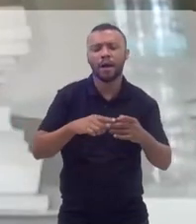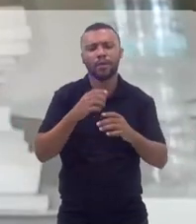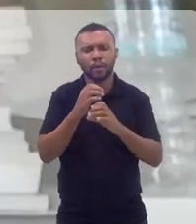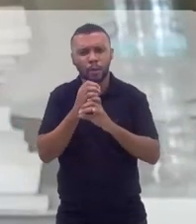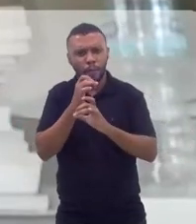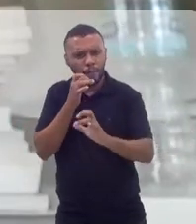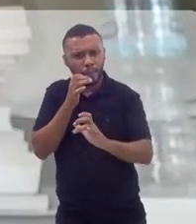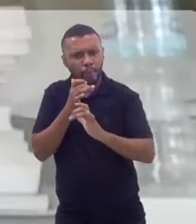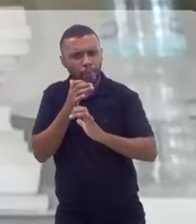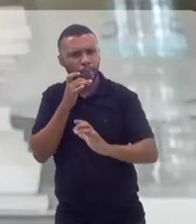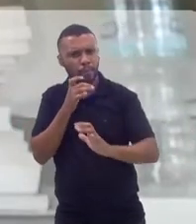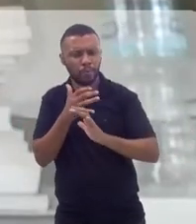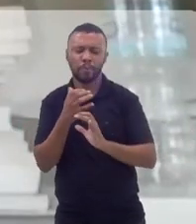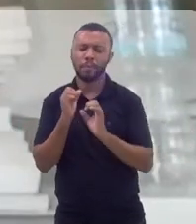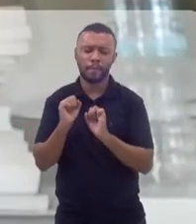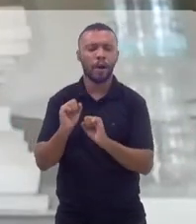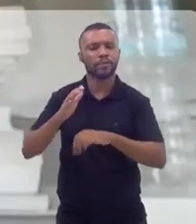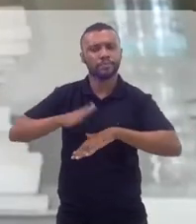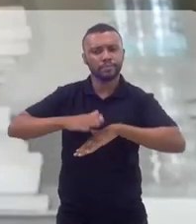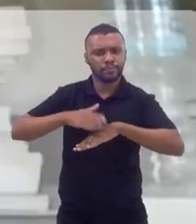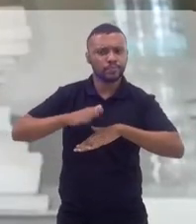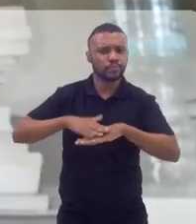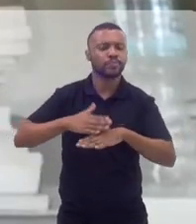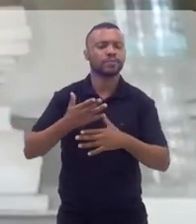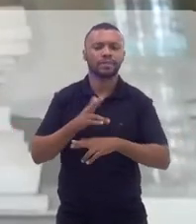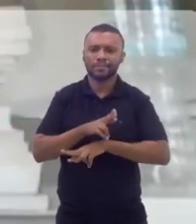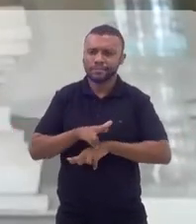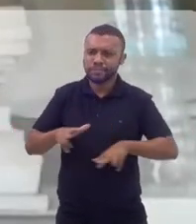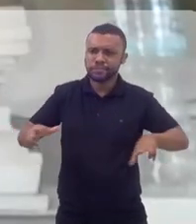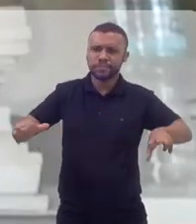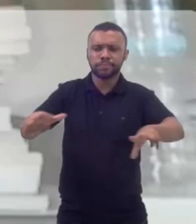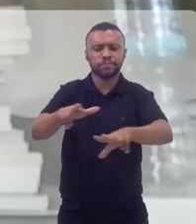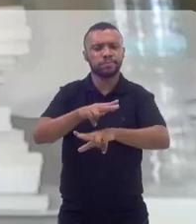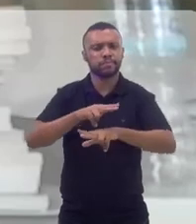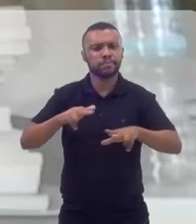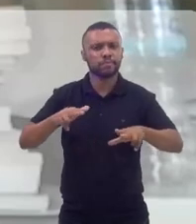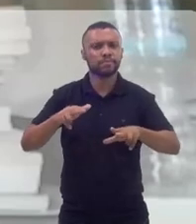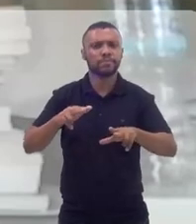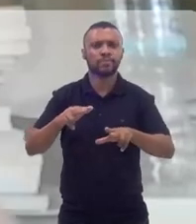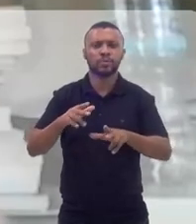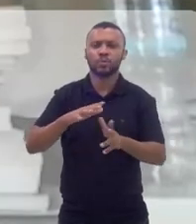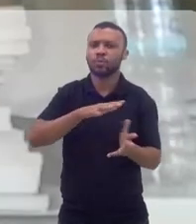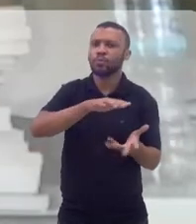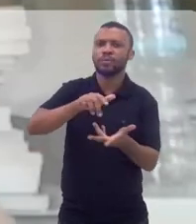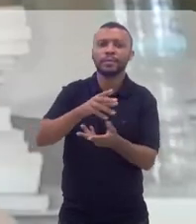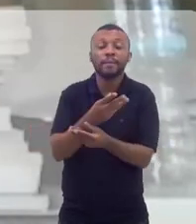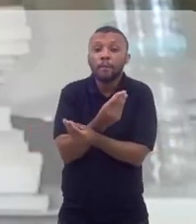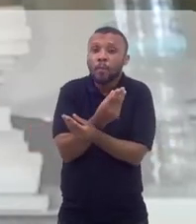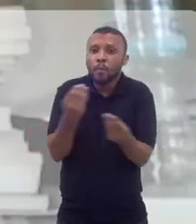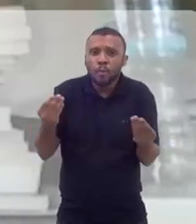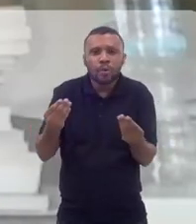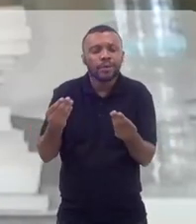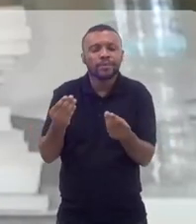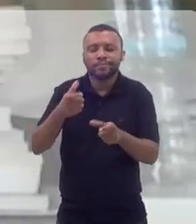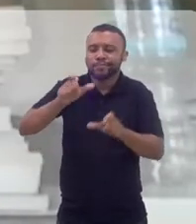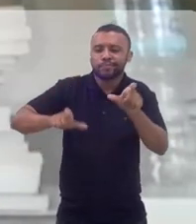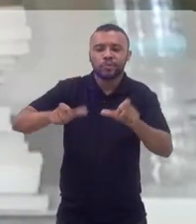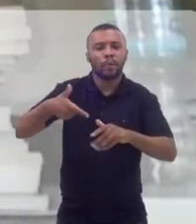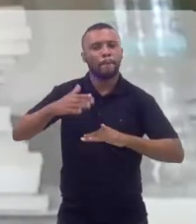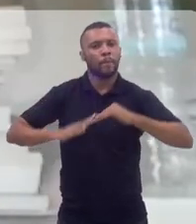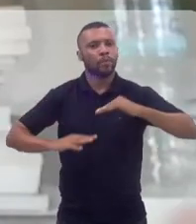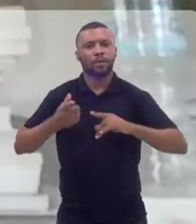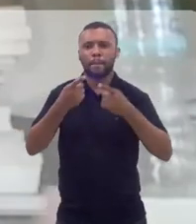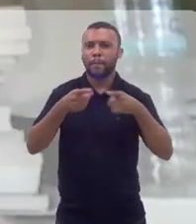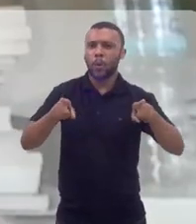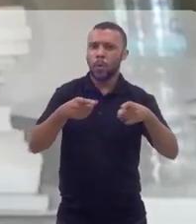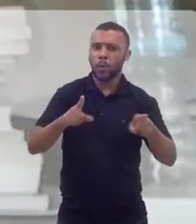tocar o sopro, instrumento. Qual cidade do mundo ou qual estado do mundo tem tantos músicos carregando instrumentos nas costas com o Rio de Janeiro?